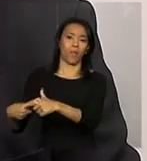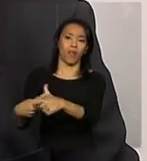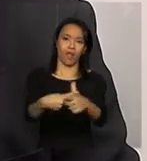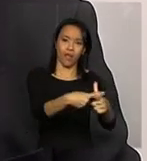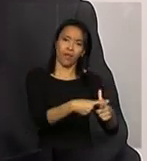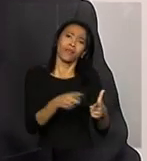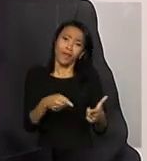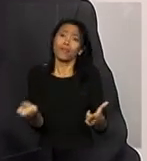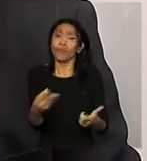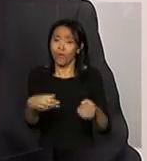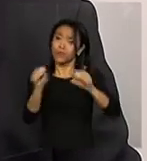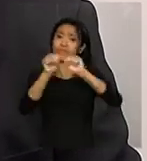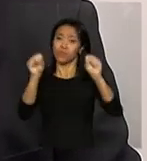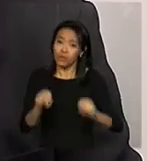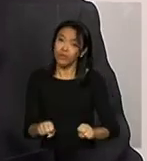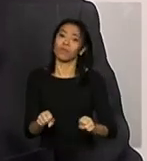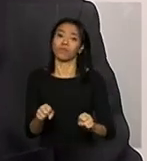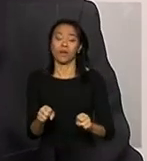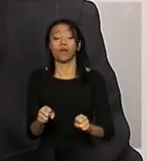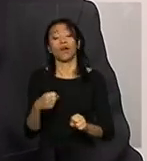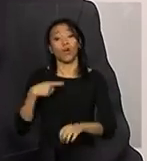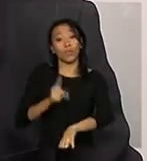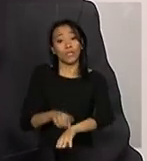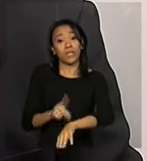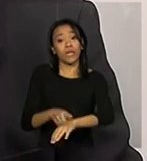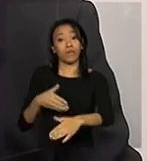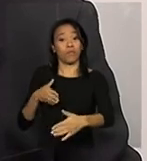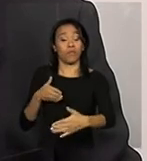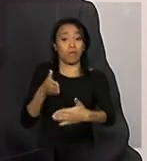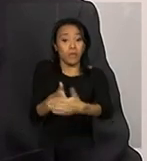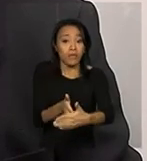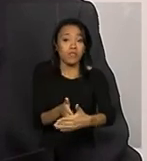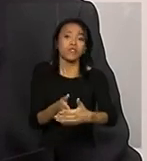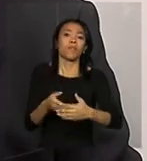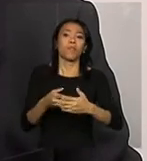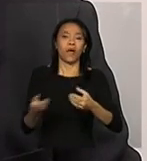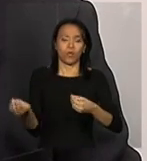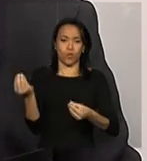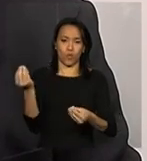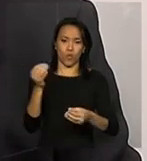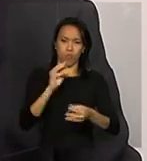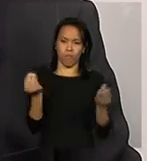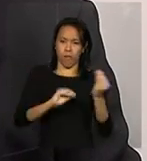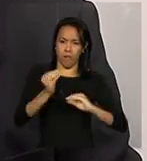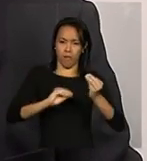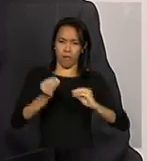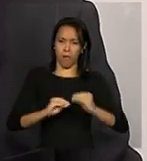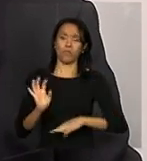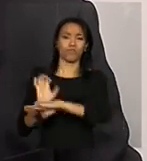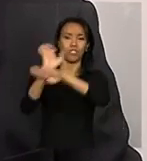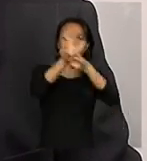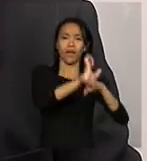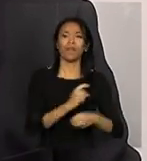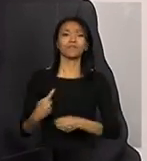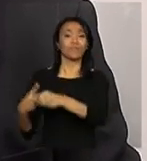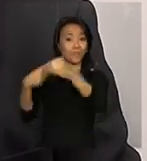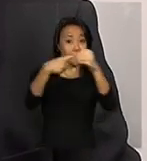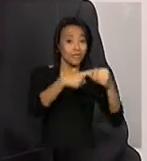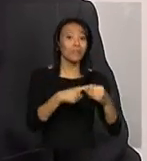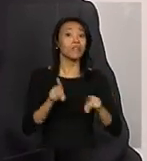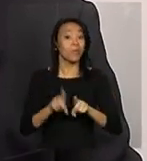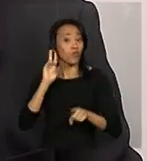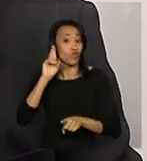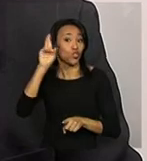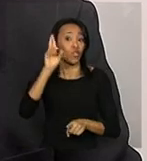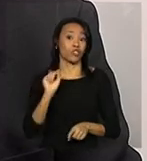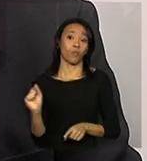sistema novo, né? O prazo de preenchimento para os municípios e estados, os gestores, assim dizendo, ele